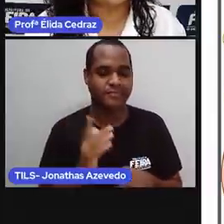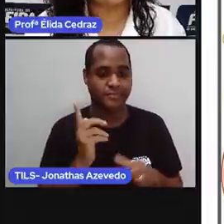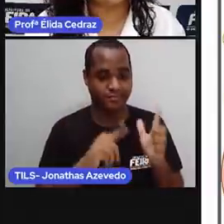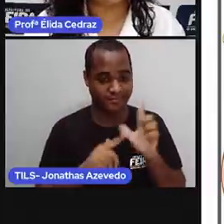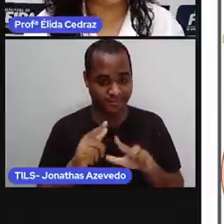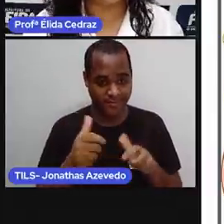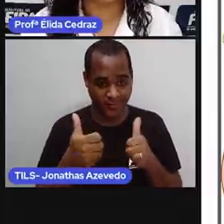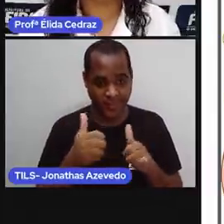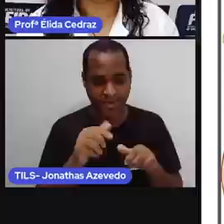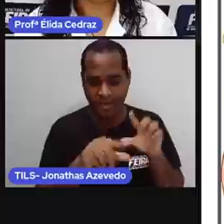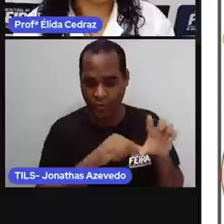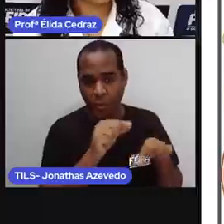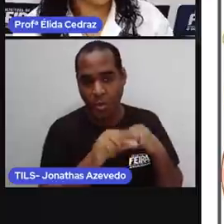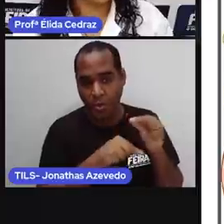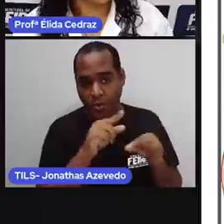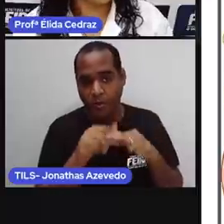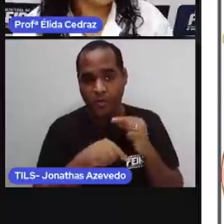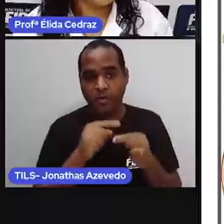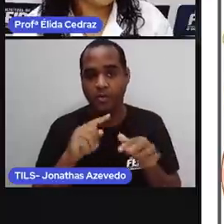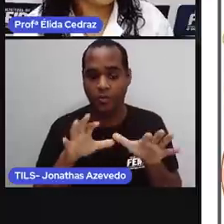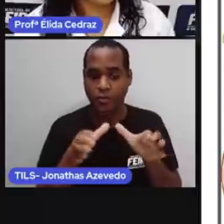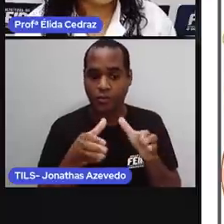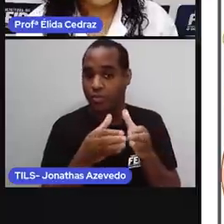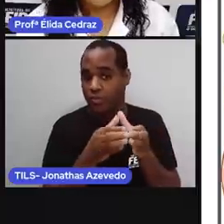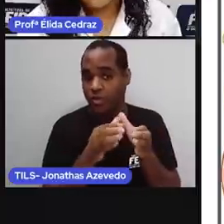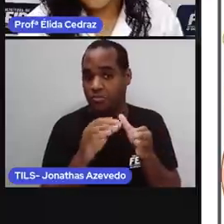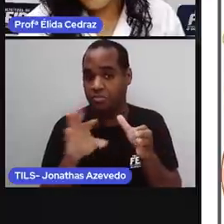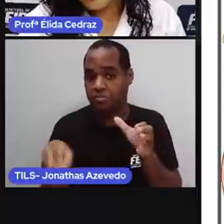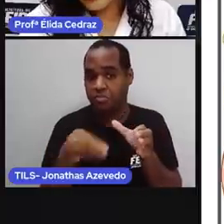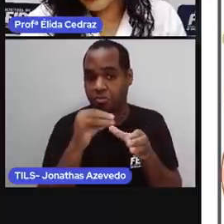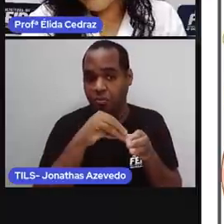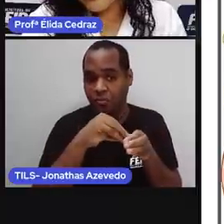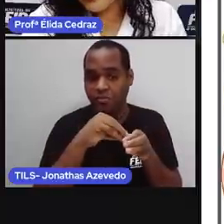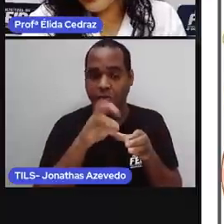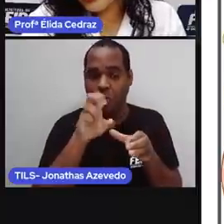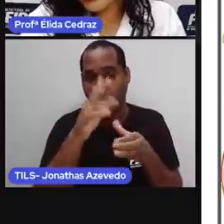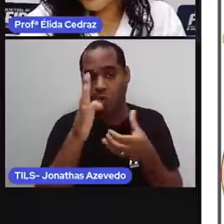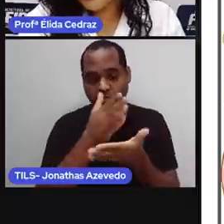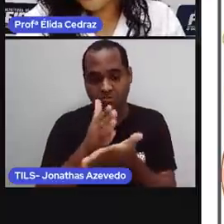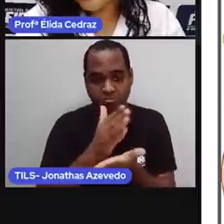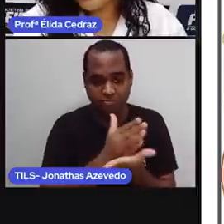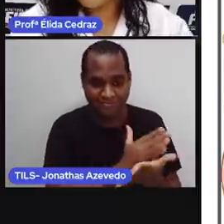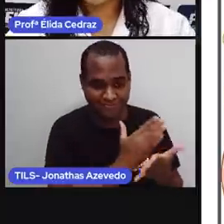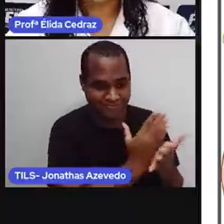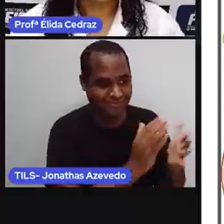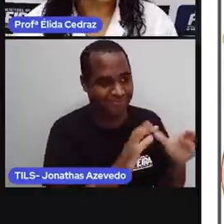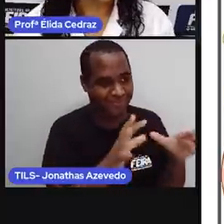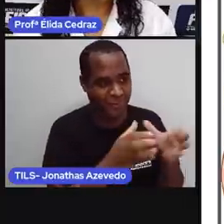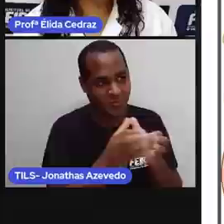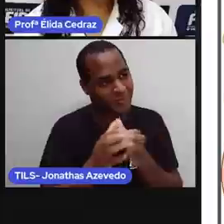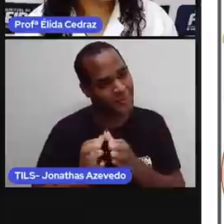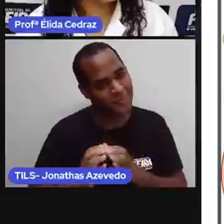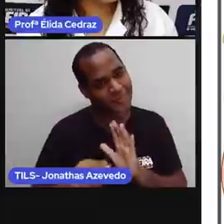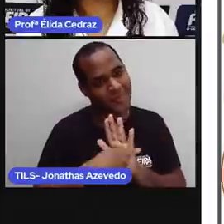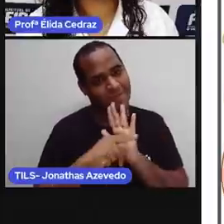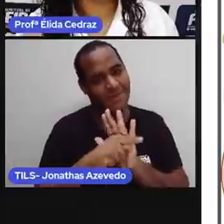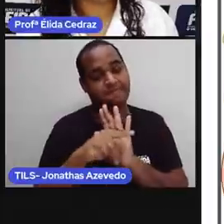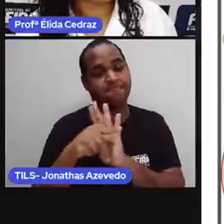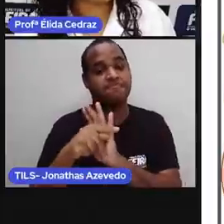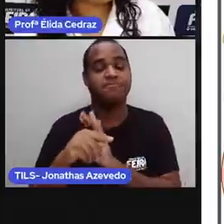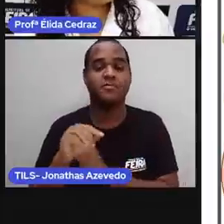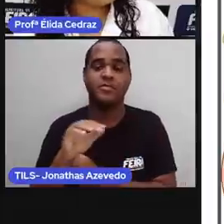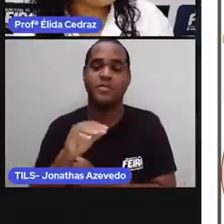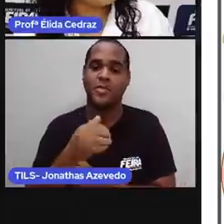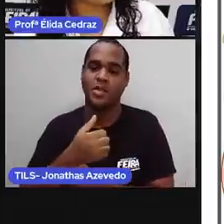selecionar, agrupar, dividir em grupinhos. E os números